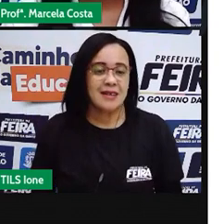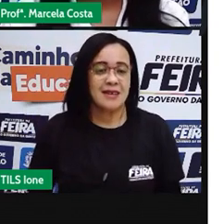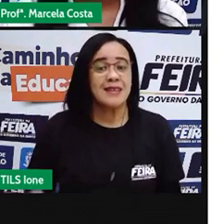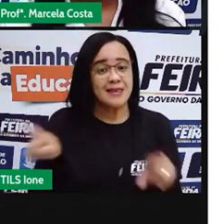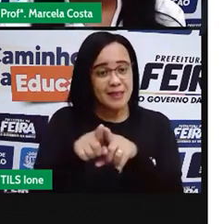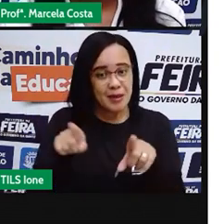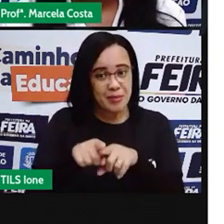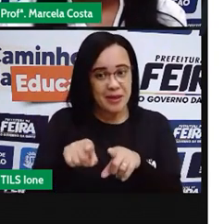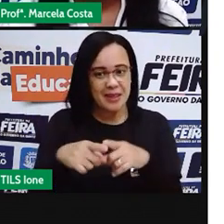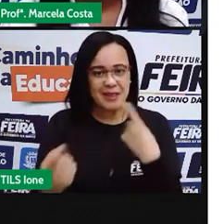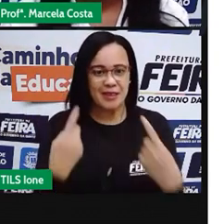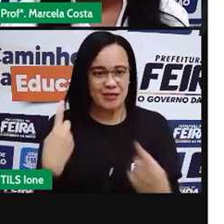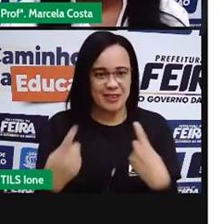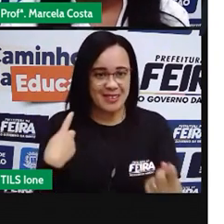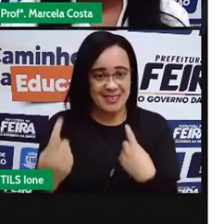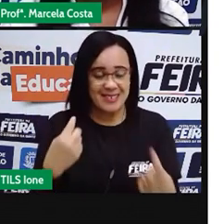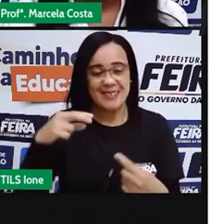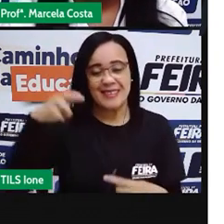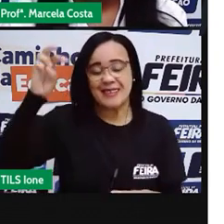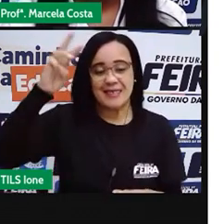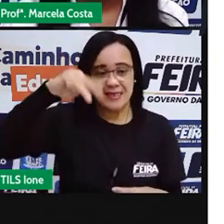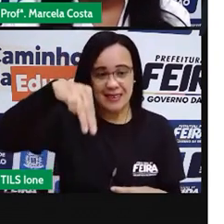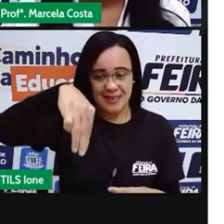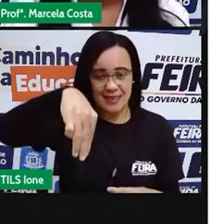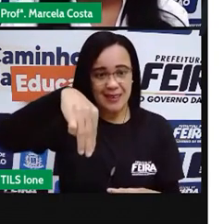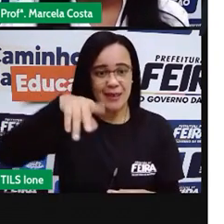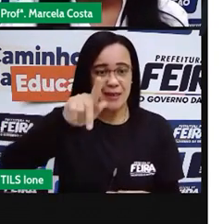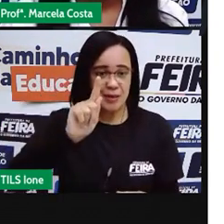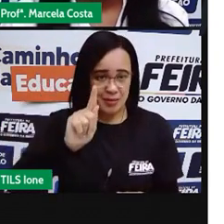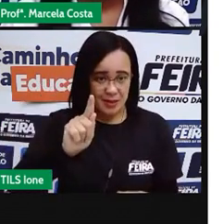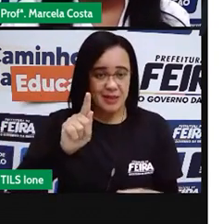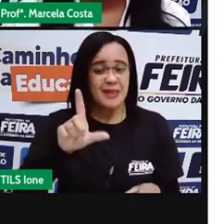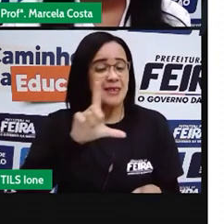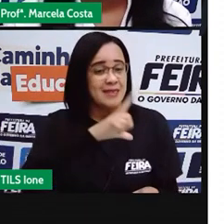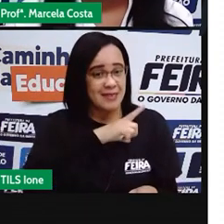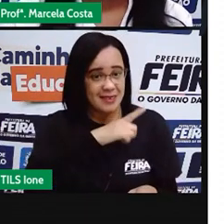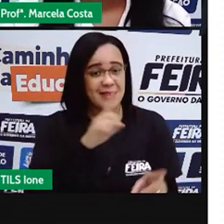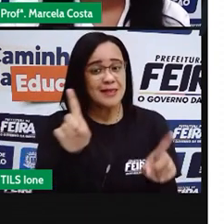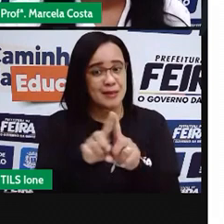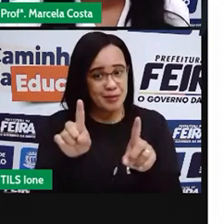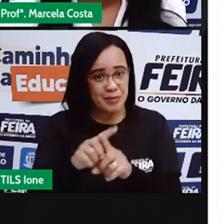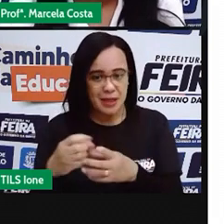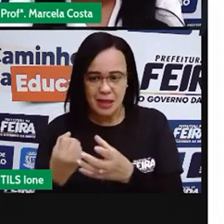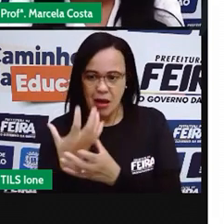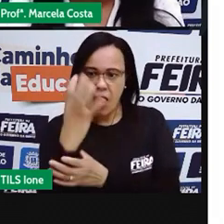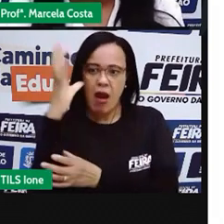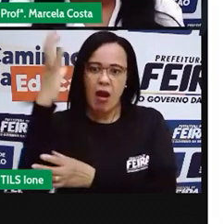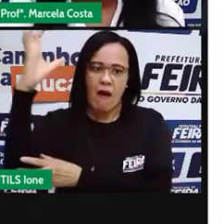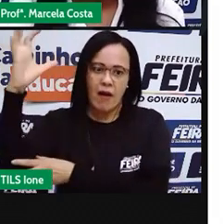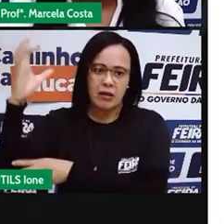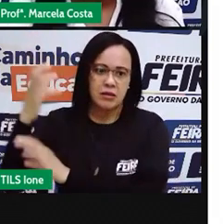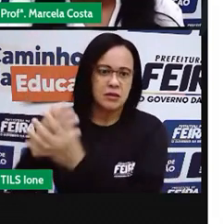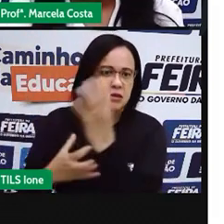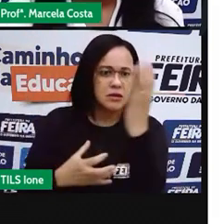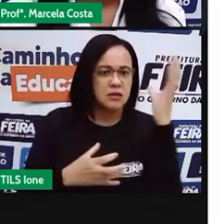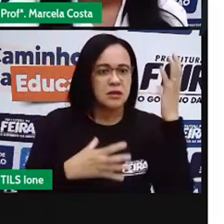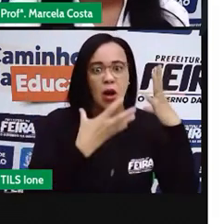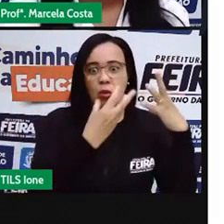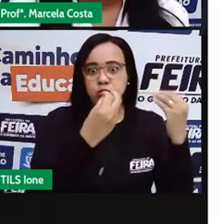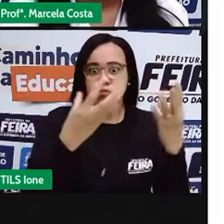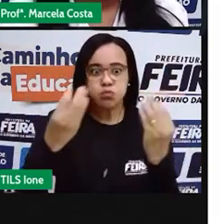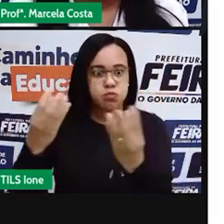com umas espécies diferentes, com tamanhos diferentes